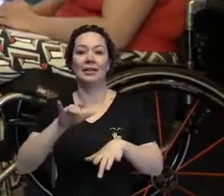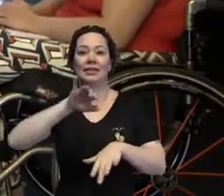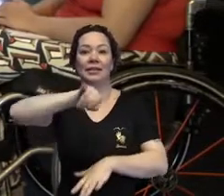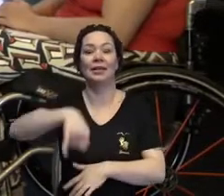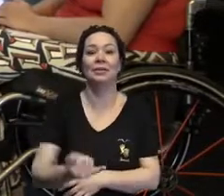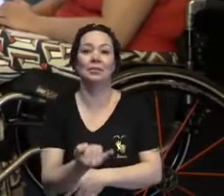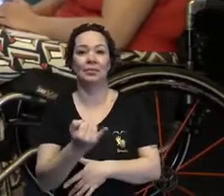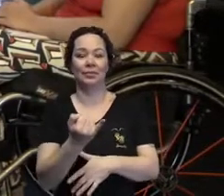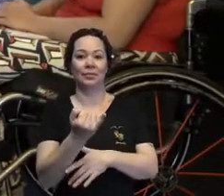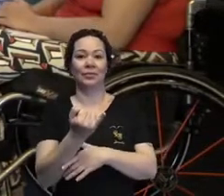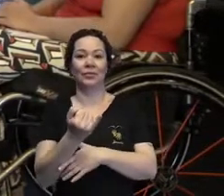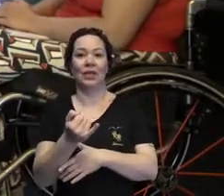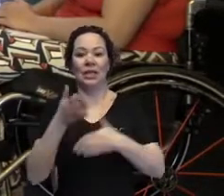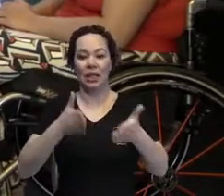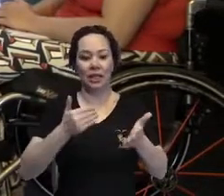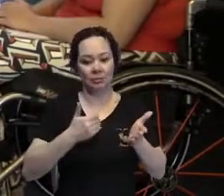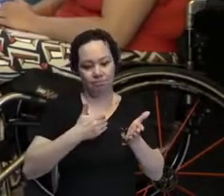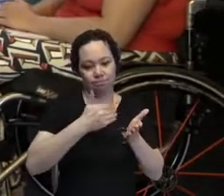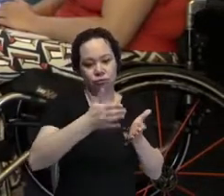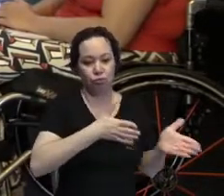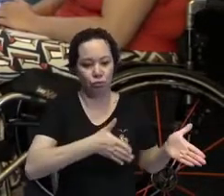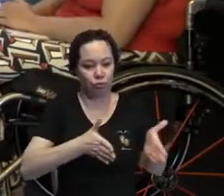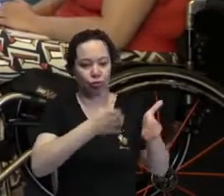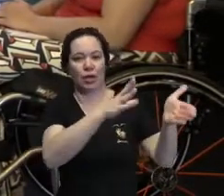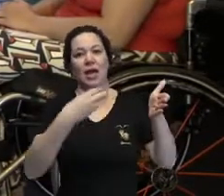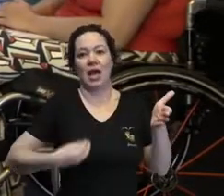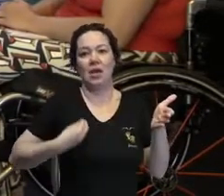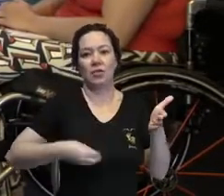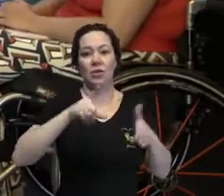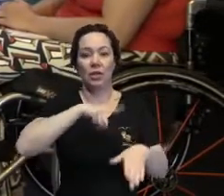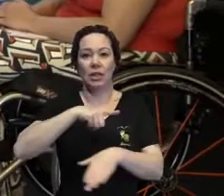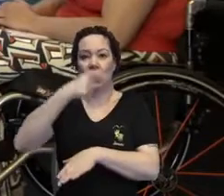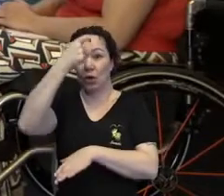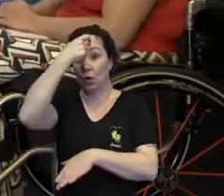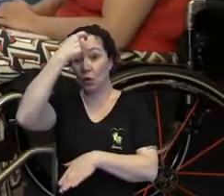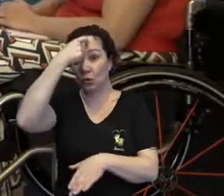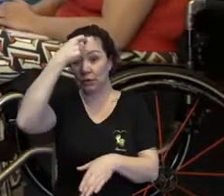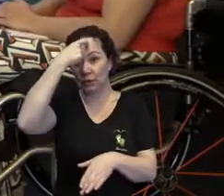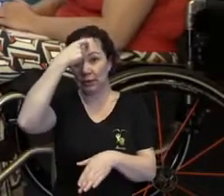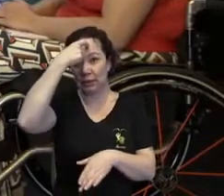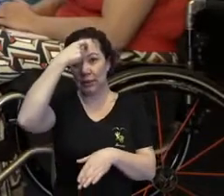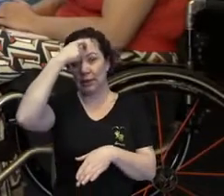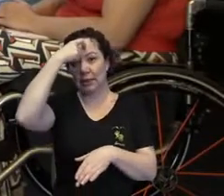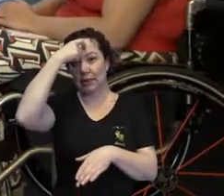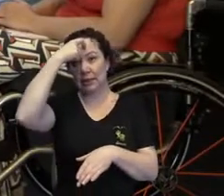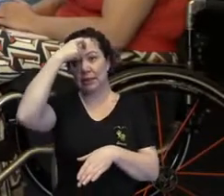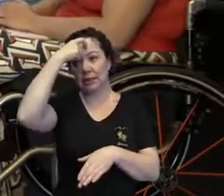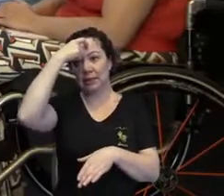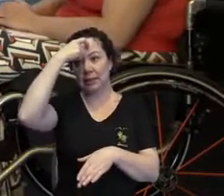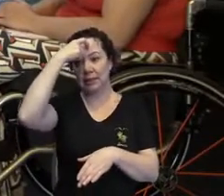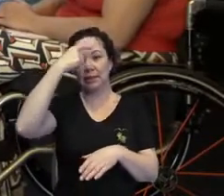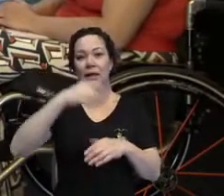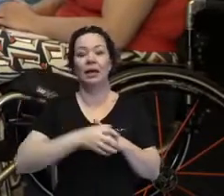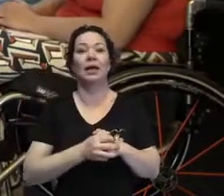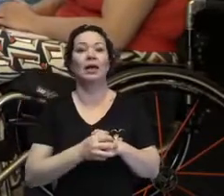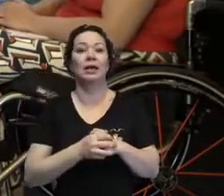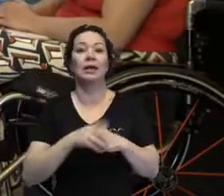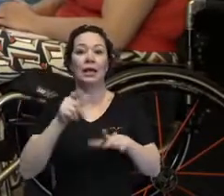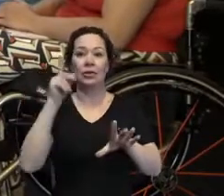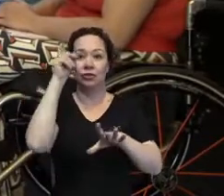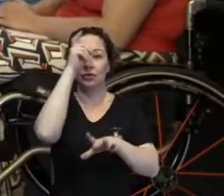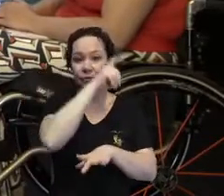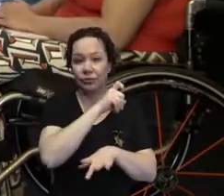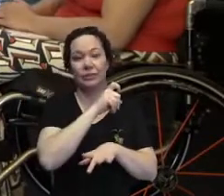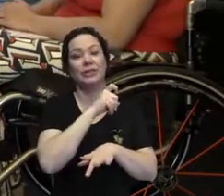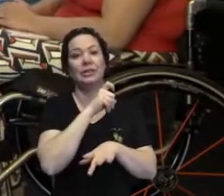jornada que é a vida, sabe? Tenham consciência, assim, de que ela é difícil em